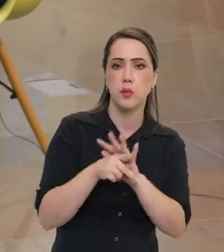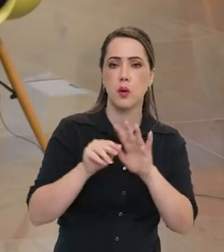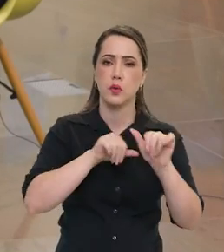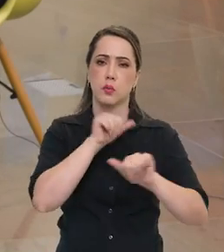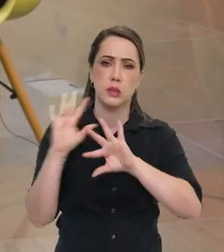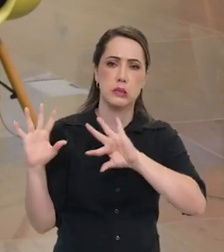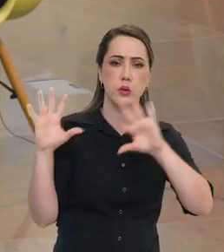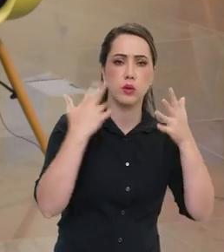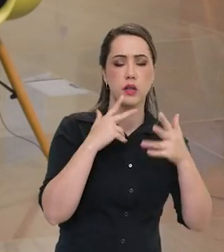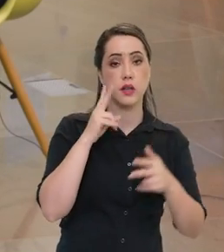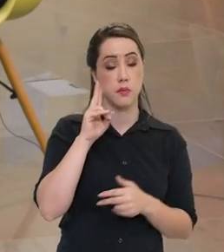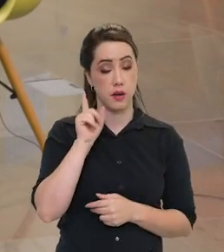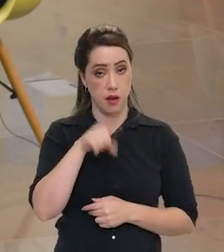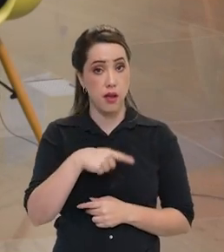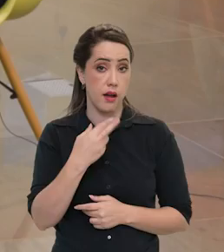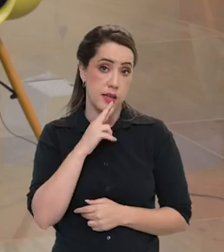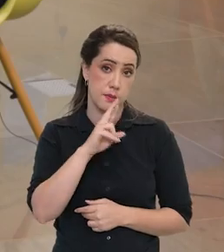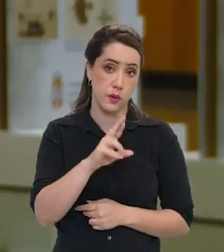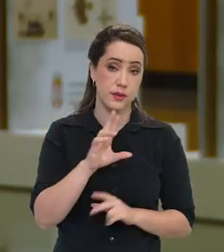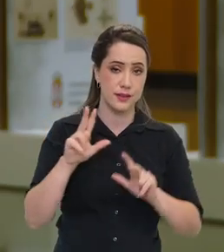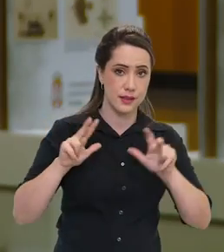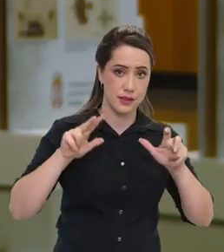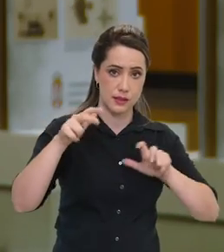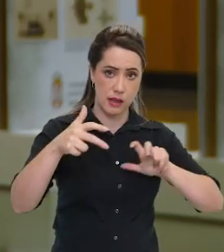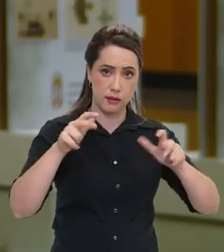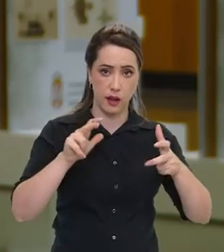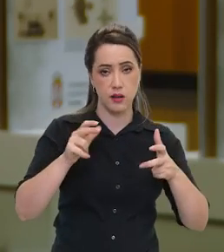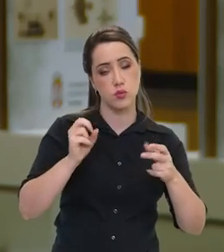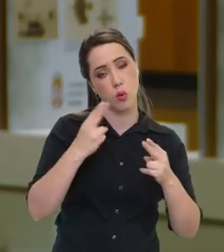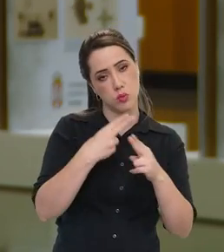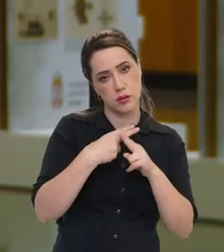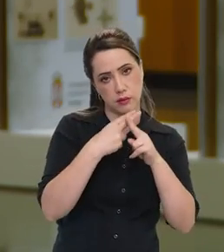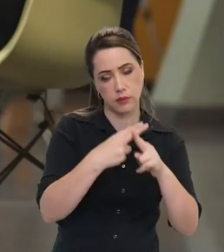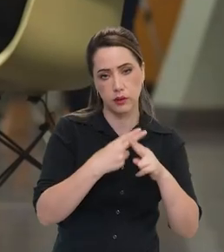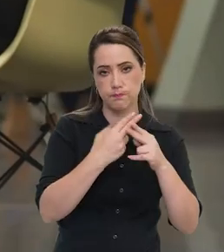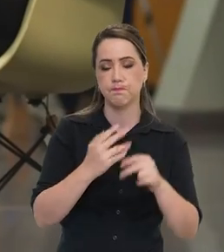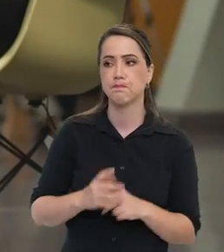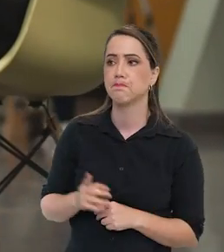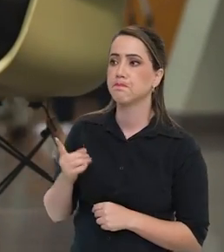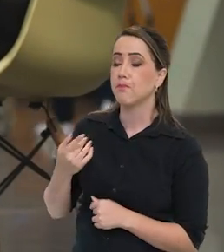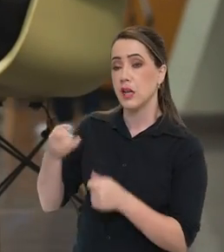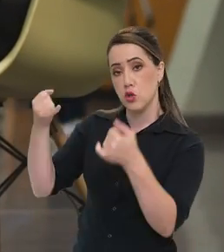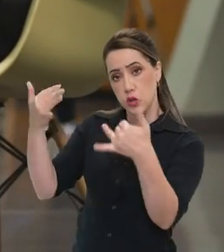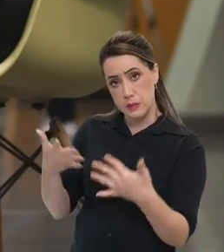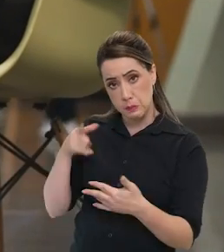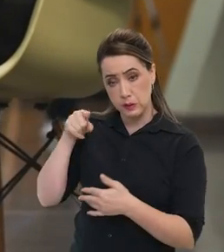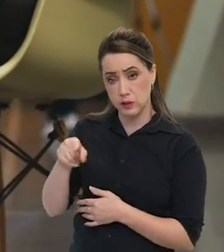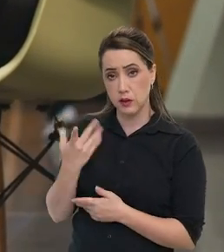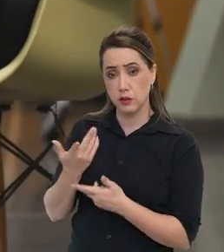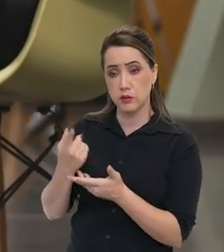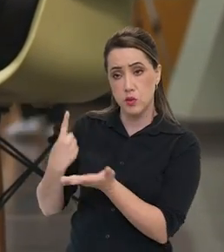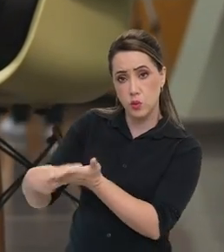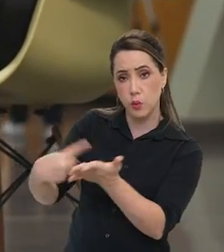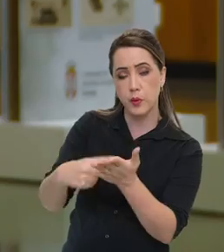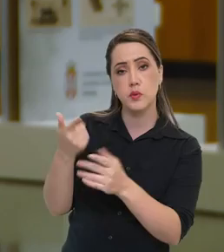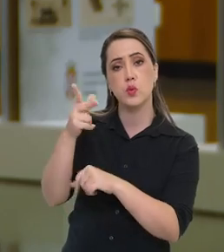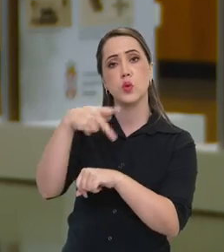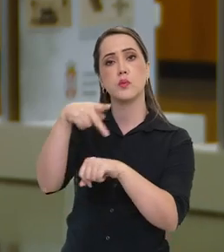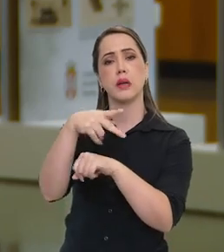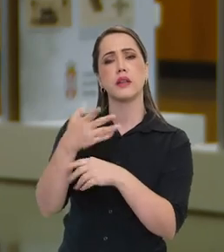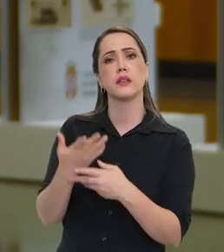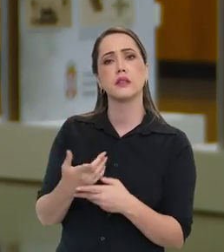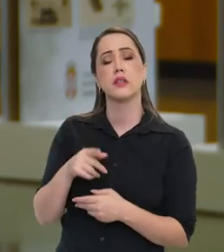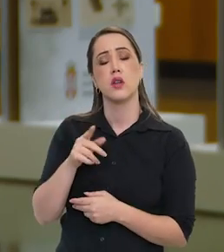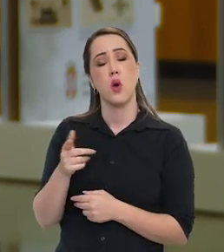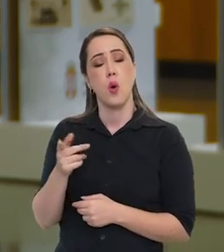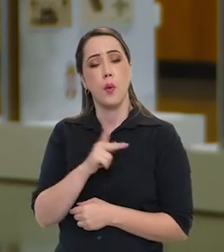climáticas, é o que esses satélites vão olhar. A gente está falando aqui desses acordos internacionais. Essa